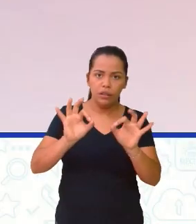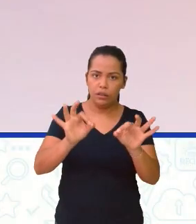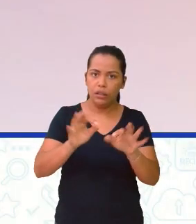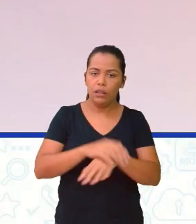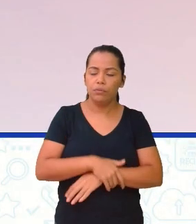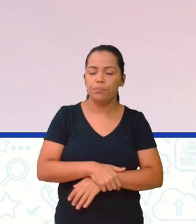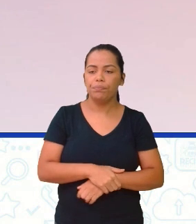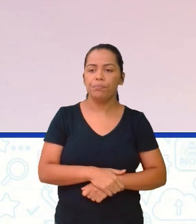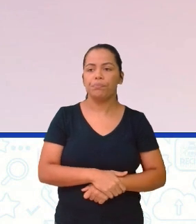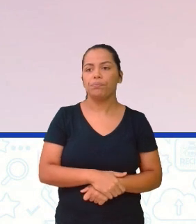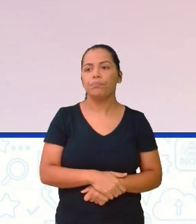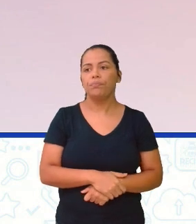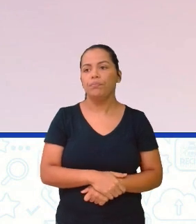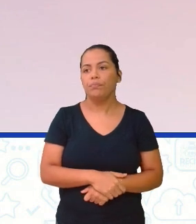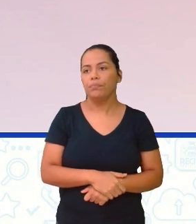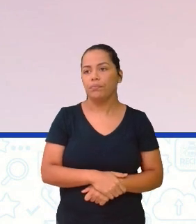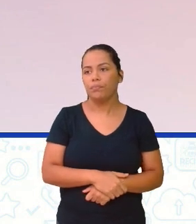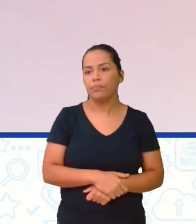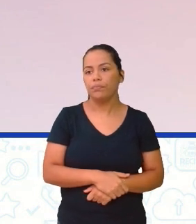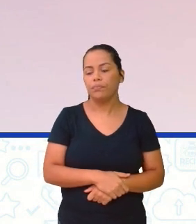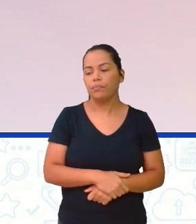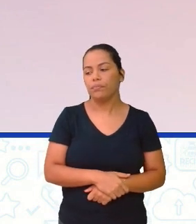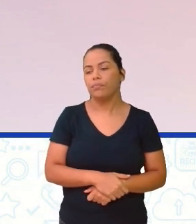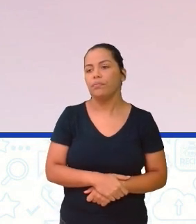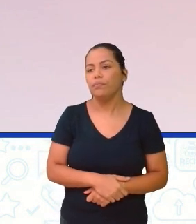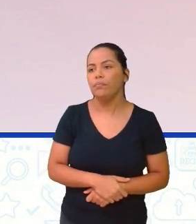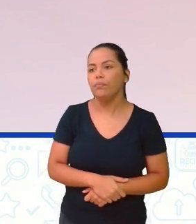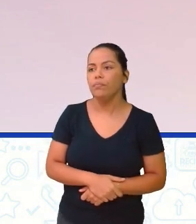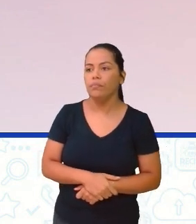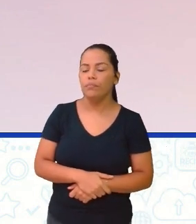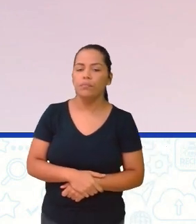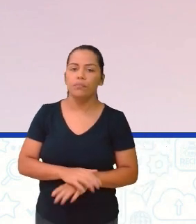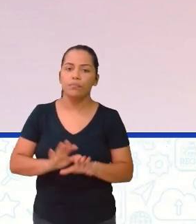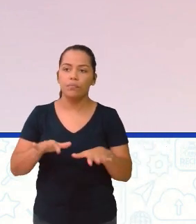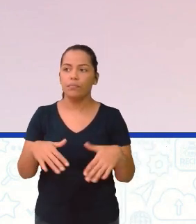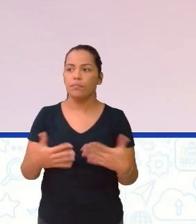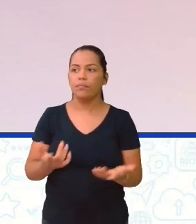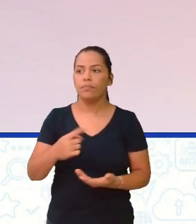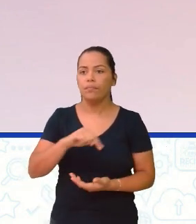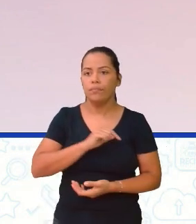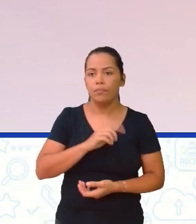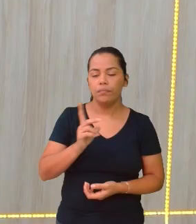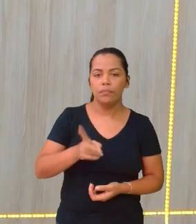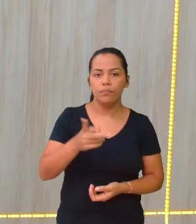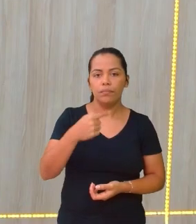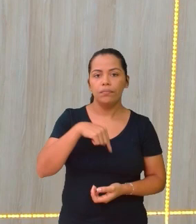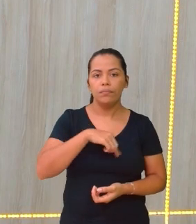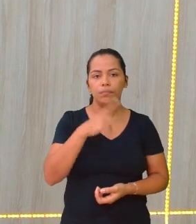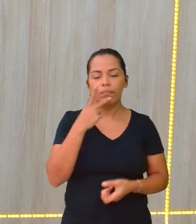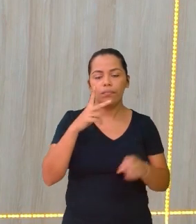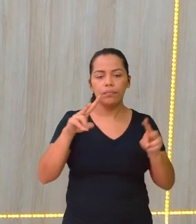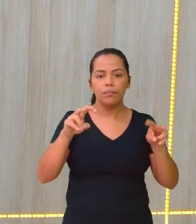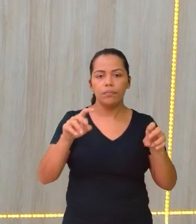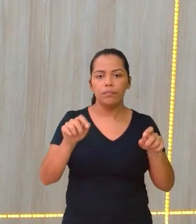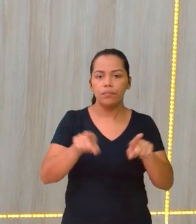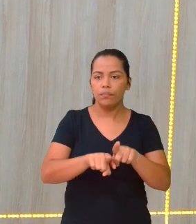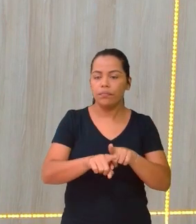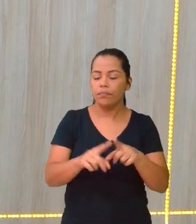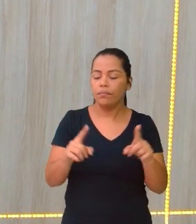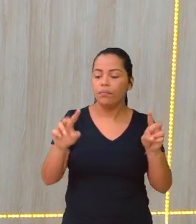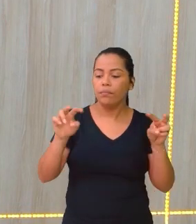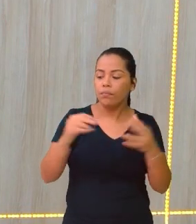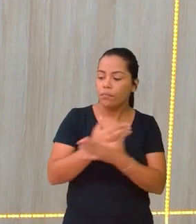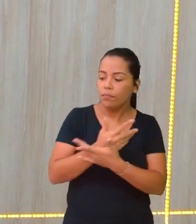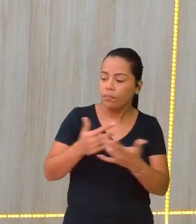movimento. Ok, pessoal? Na continuação, a gente vai falar também a respeito de algo que acontece no dia a dia.